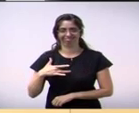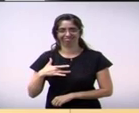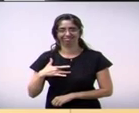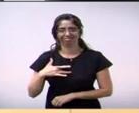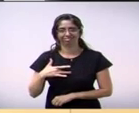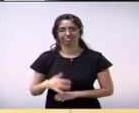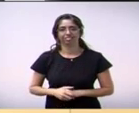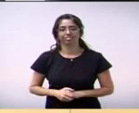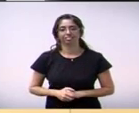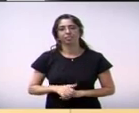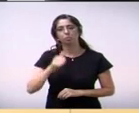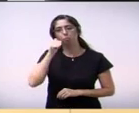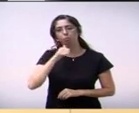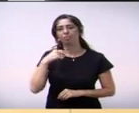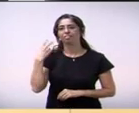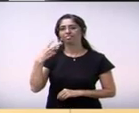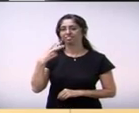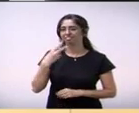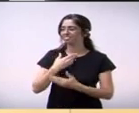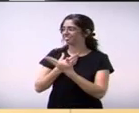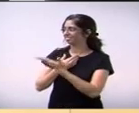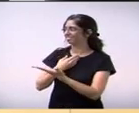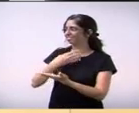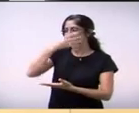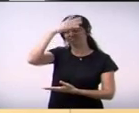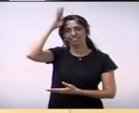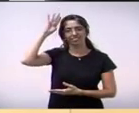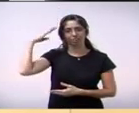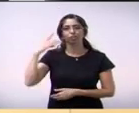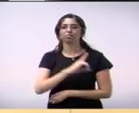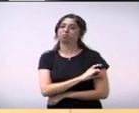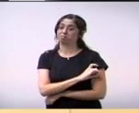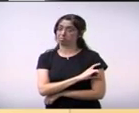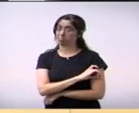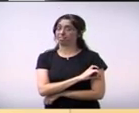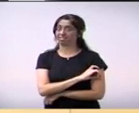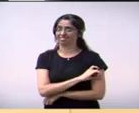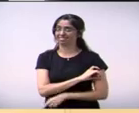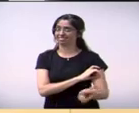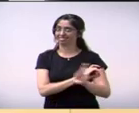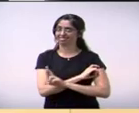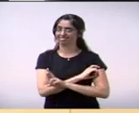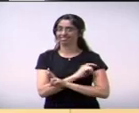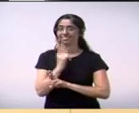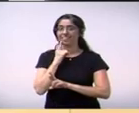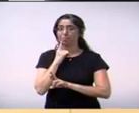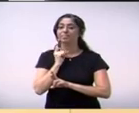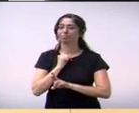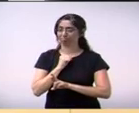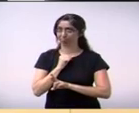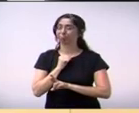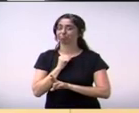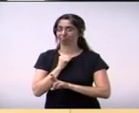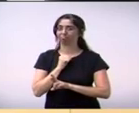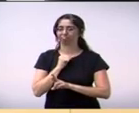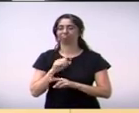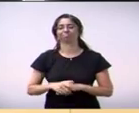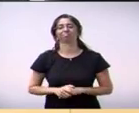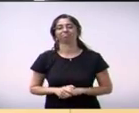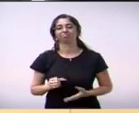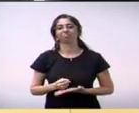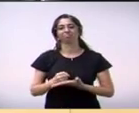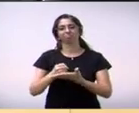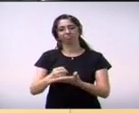Nós temos uma vereadora aqui também, se eu não estiver errada, também é enfermeira, não vereadora? É auxiliar de enfermagem. Mas é uma